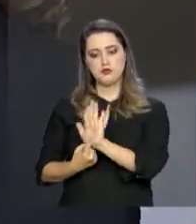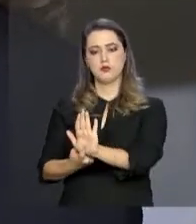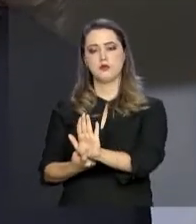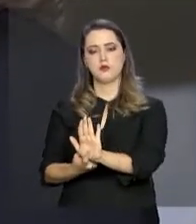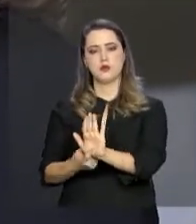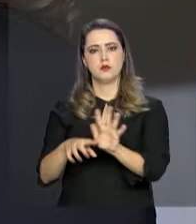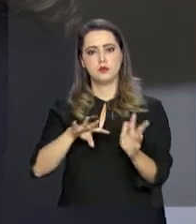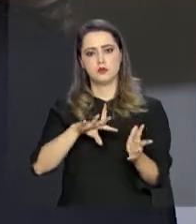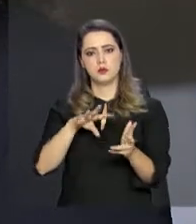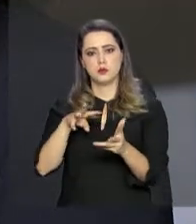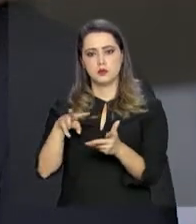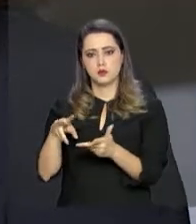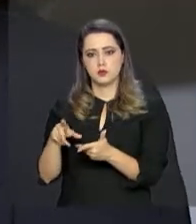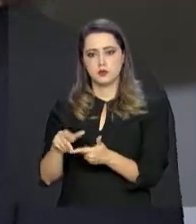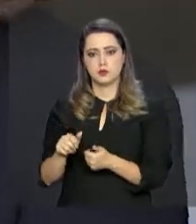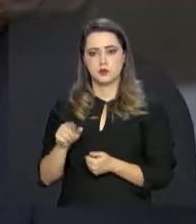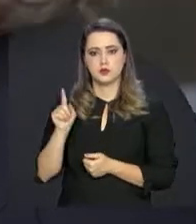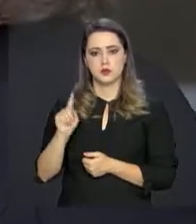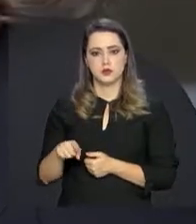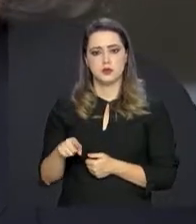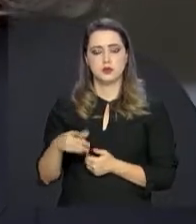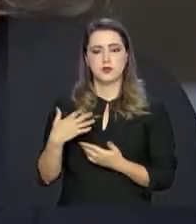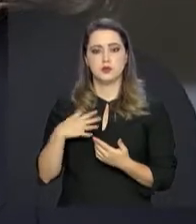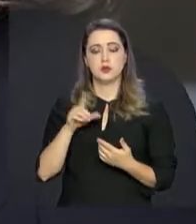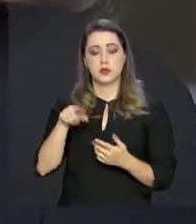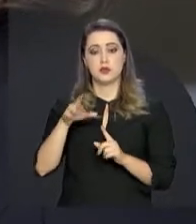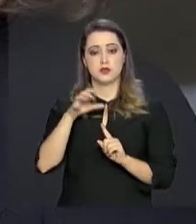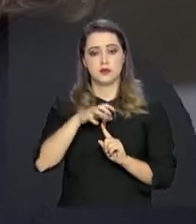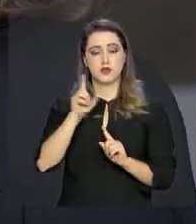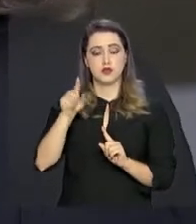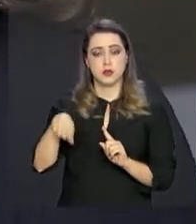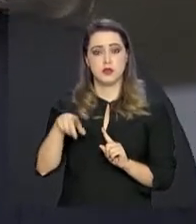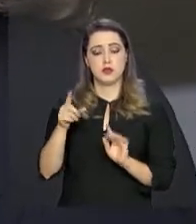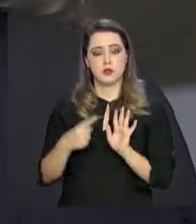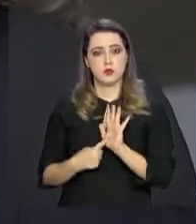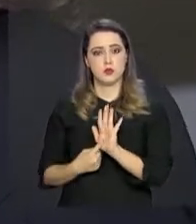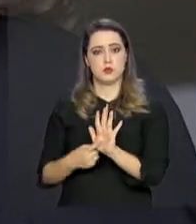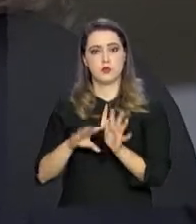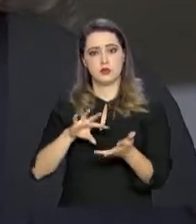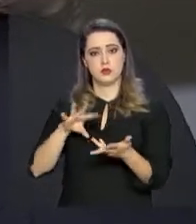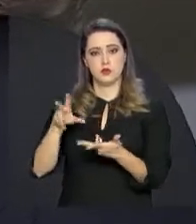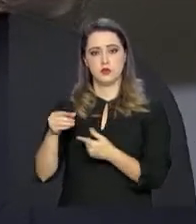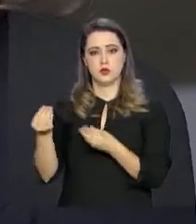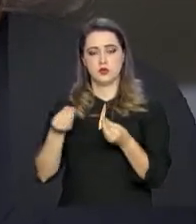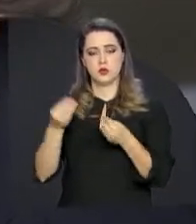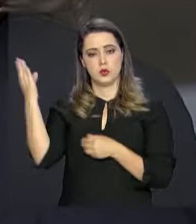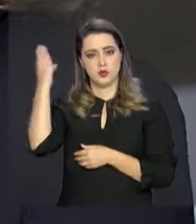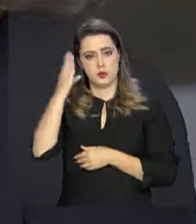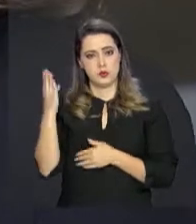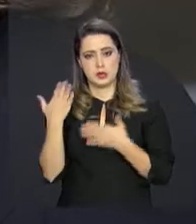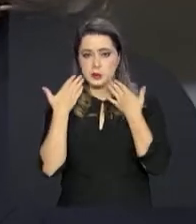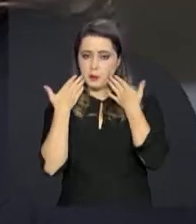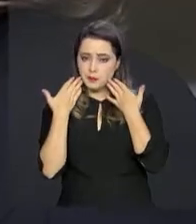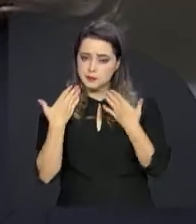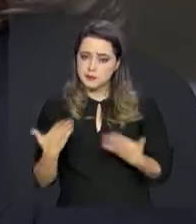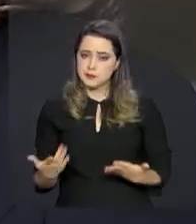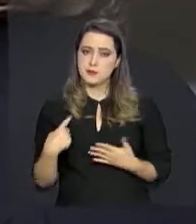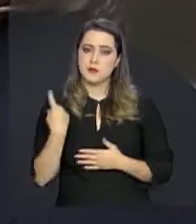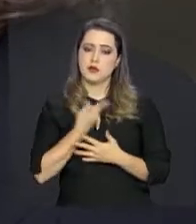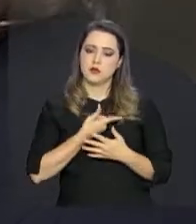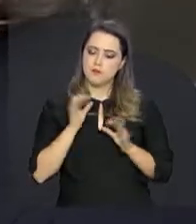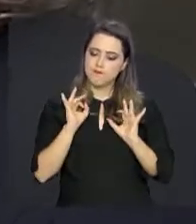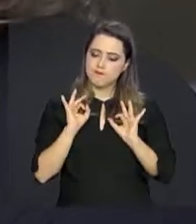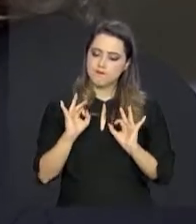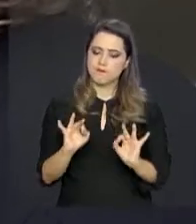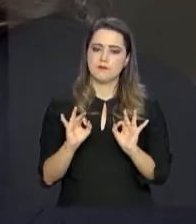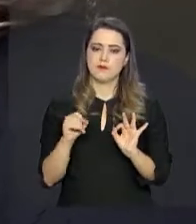mercado mundial, porque essas feiras são feiras mundiais, de como o turismo brasileiro está se apresentando, como nós estamos qualificados